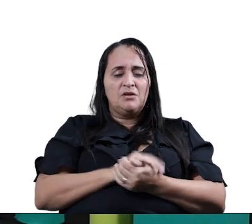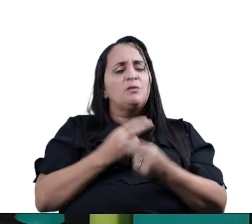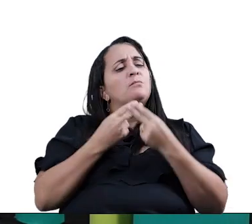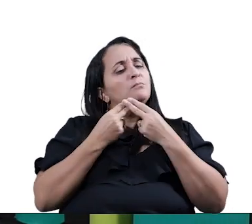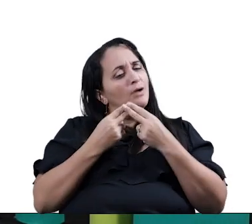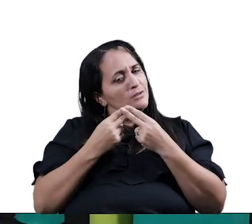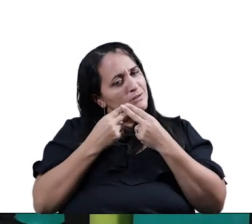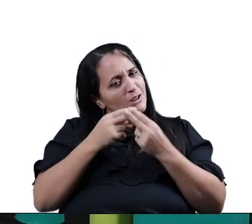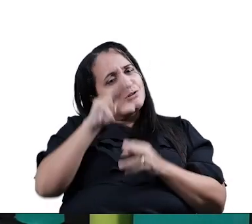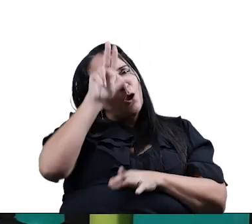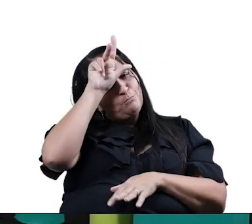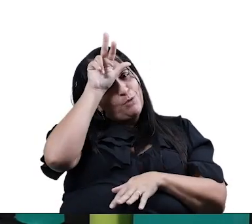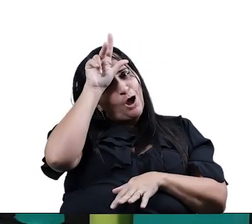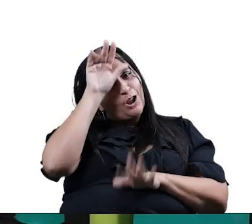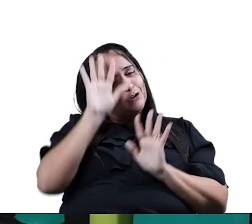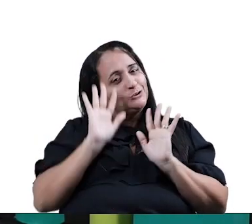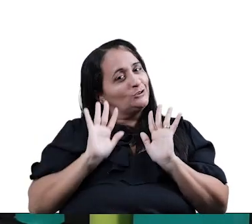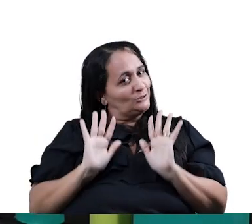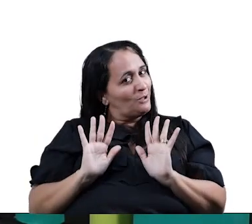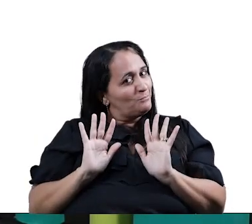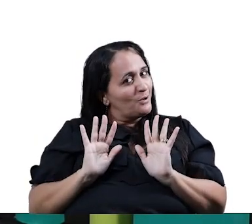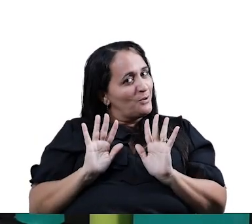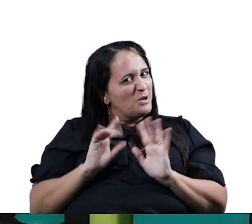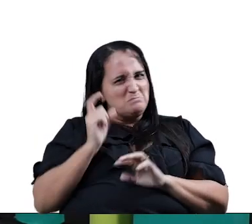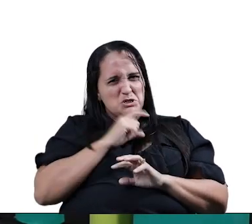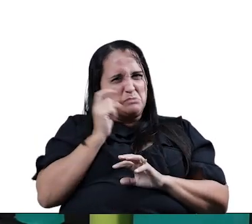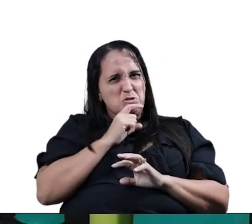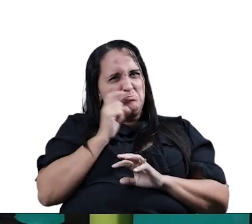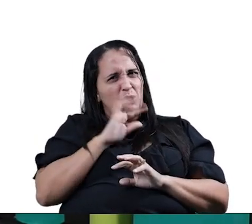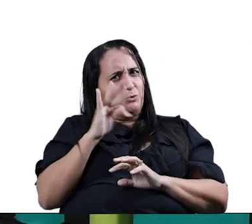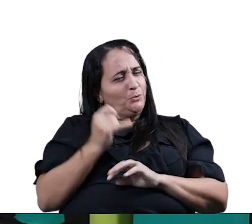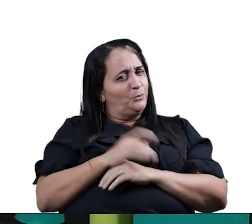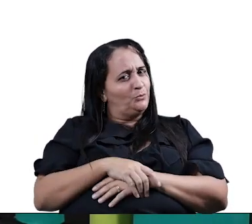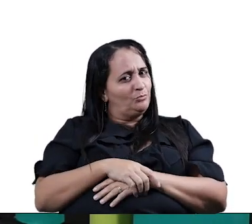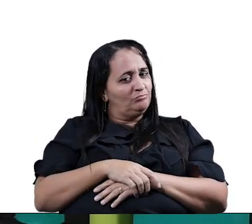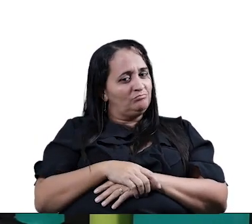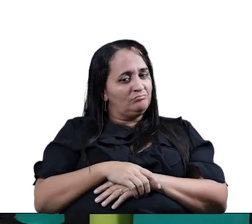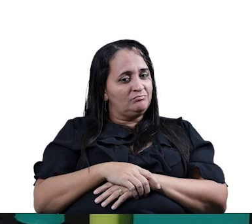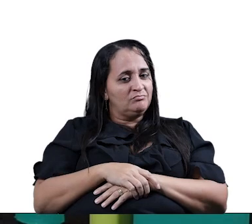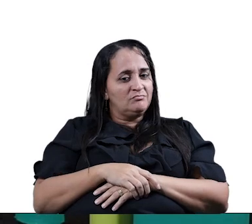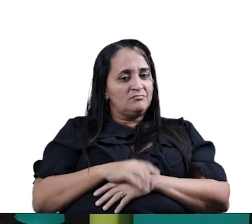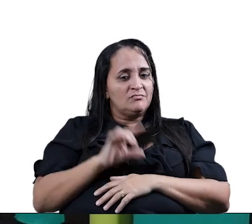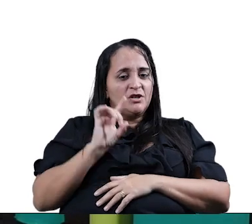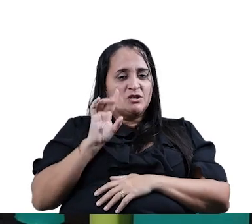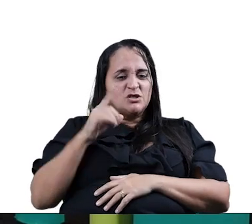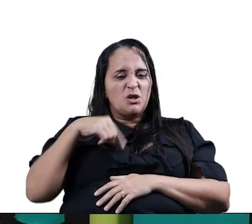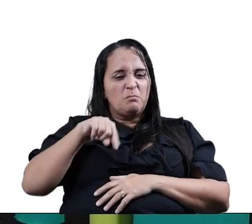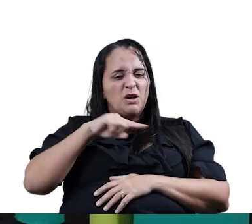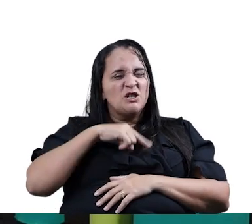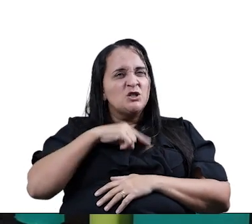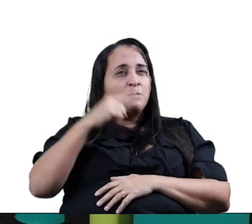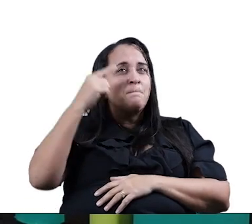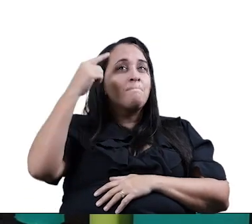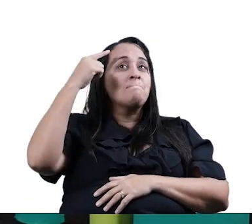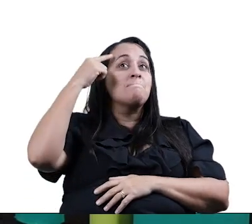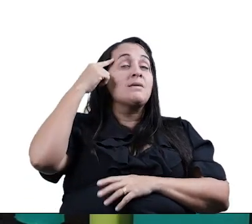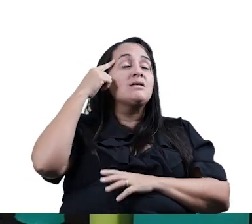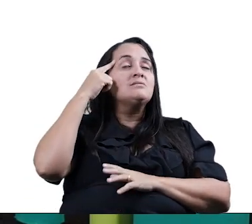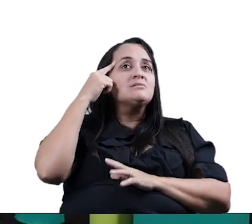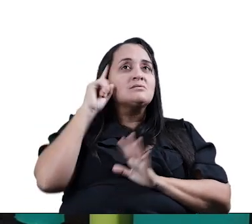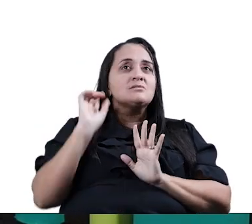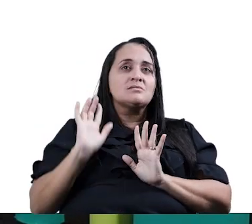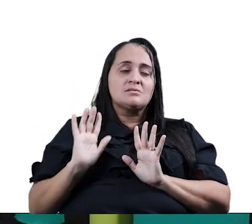paciência Com ela Vamos achar Que ela não está Assim tudo Contando mentira Não Essa música Vem assim Só para a gente Pensar